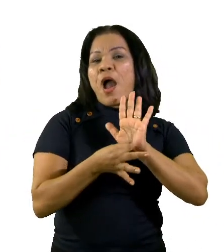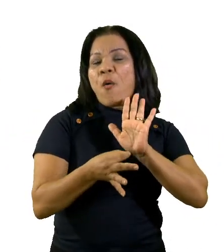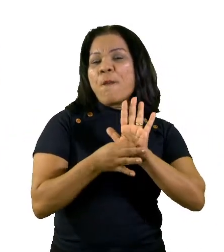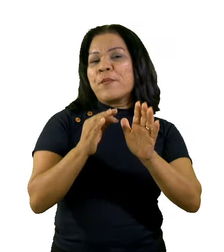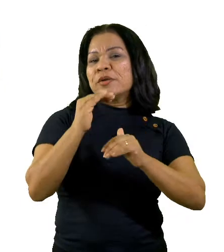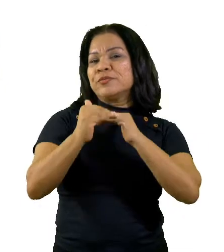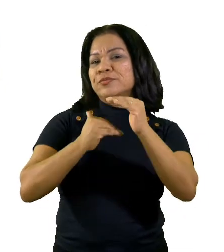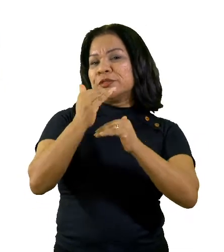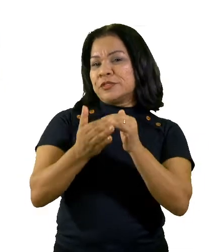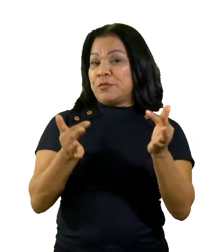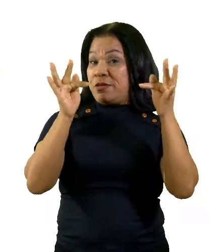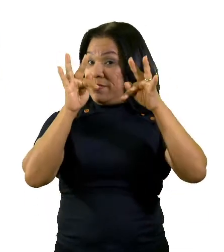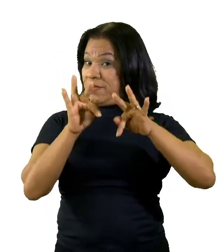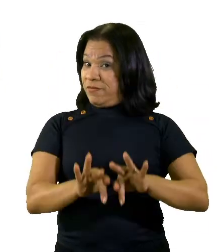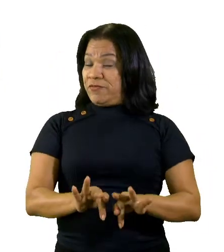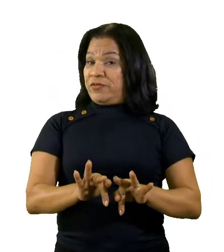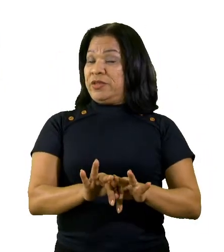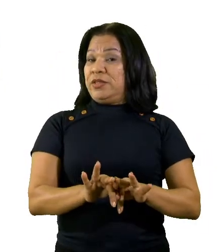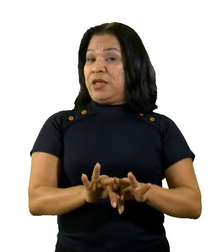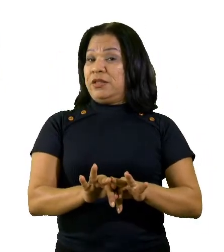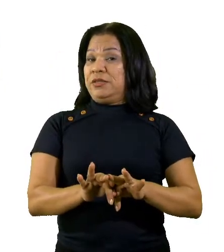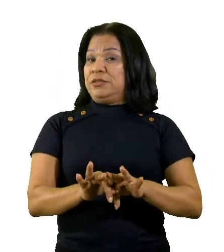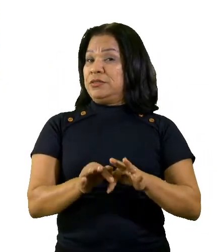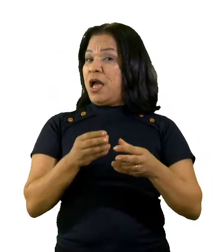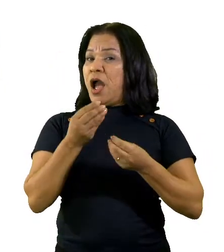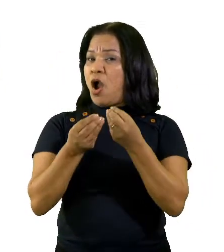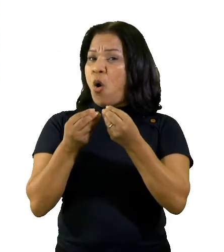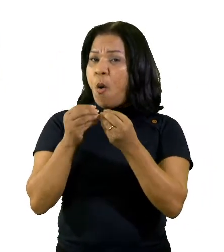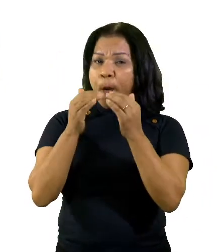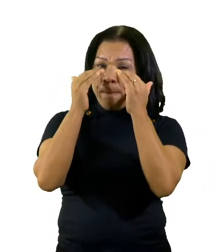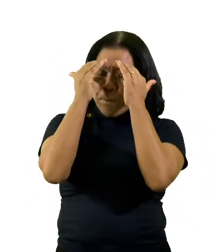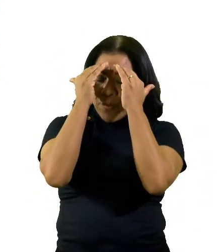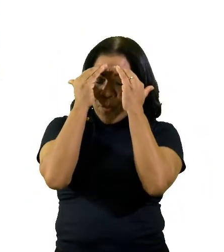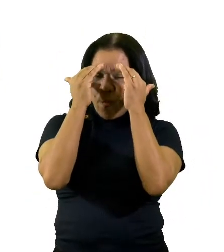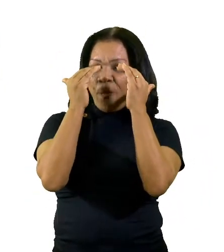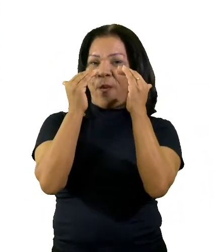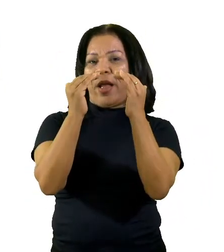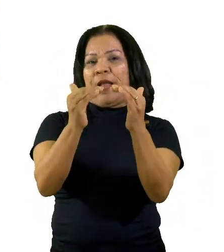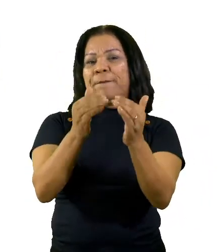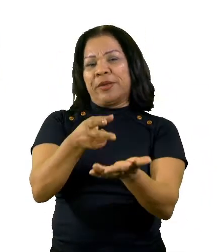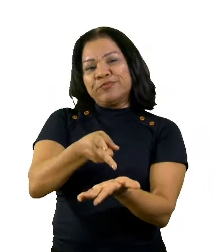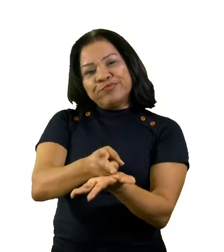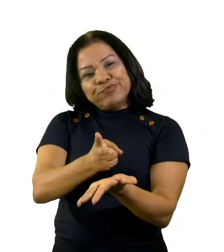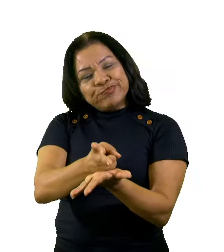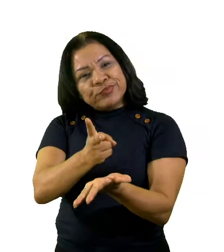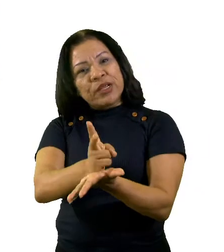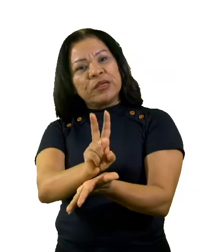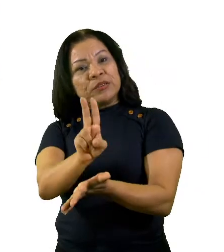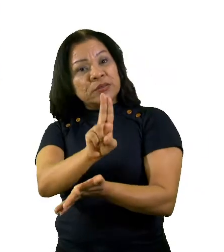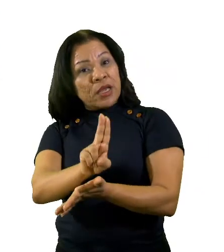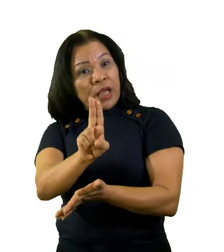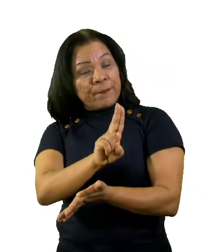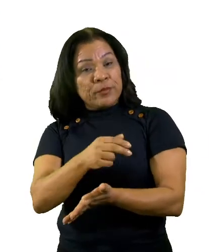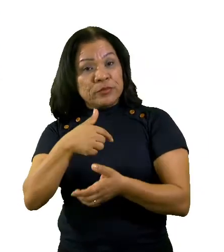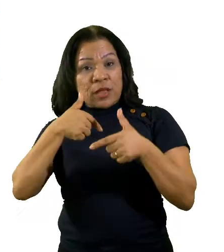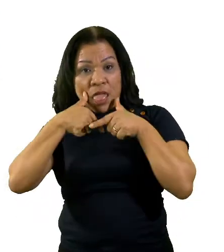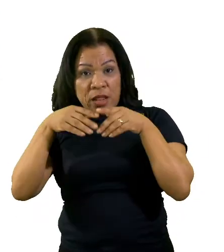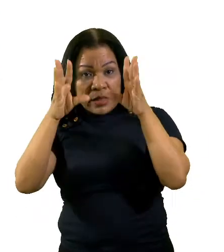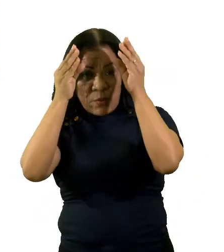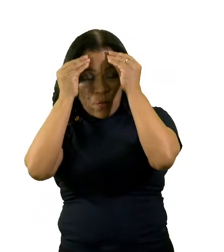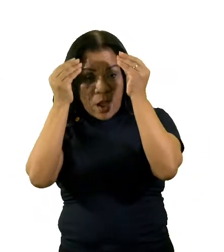e finalizar de uma maneira respeitosa e sempre utilizando da linguagem formal.